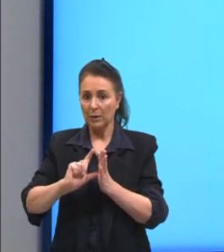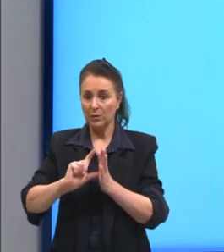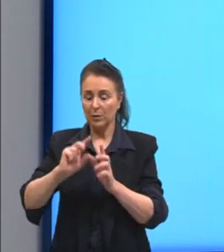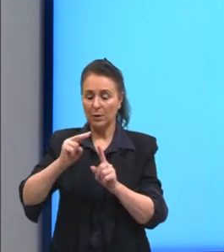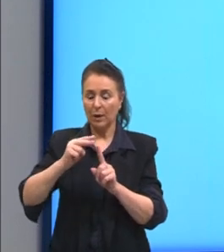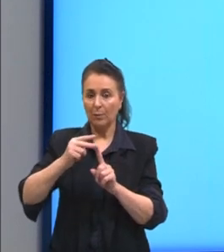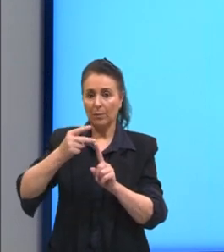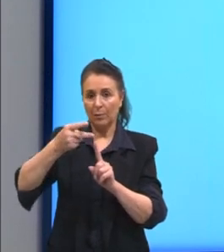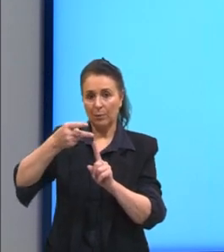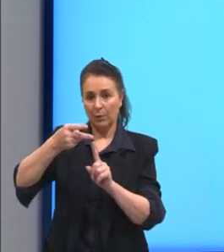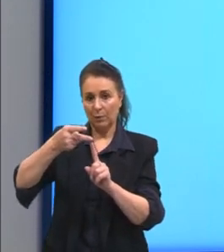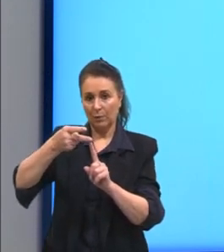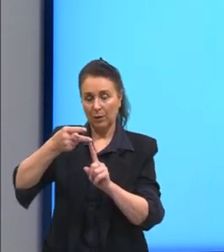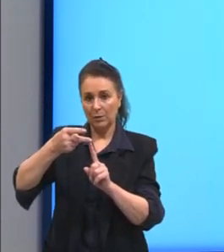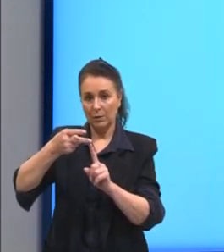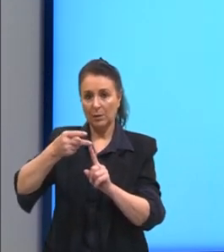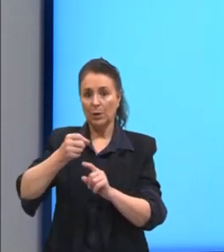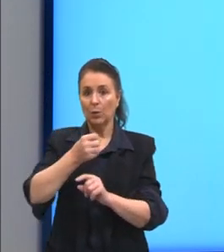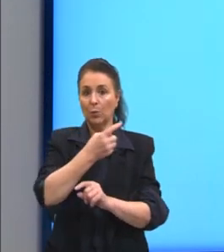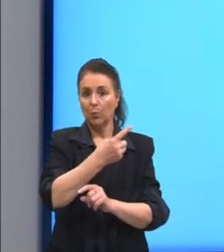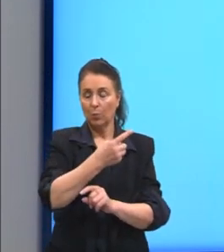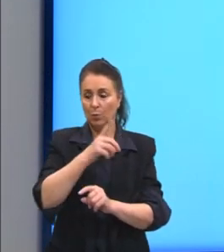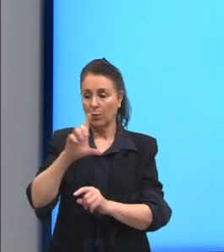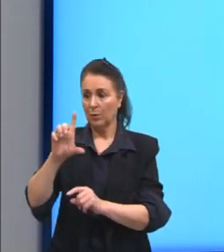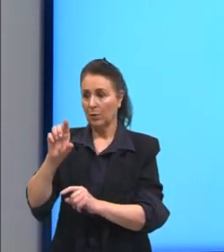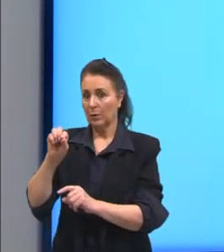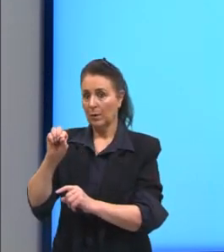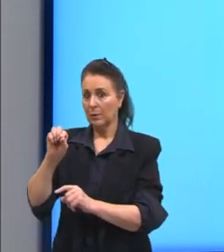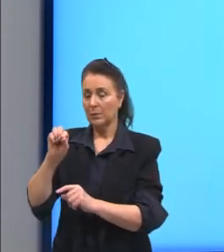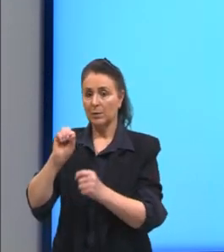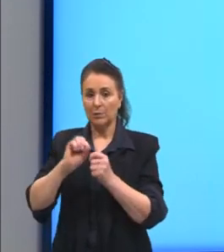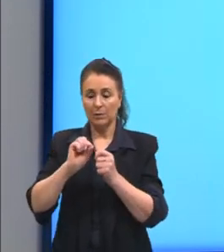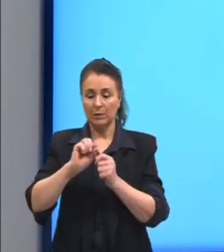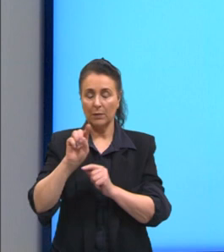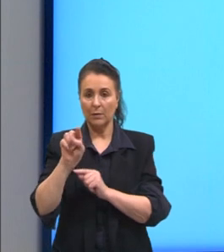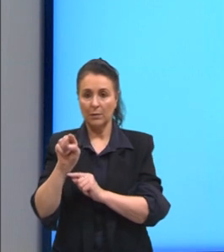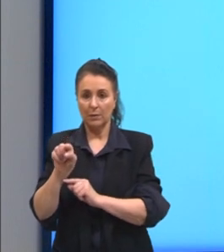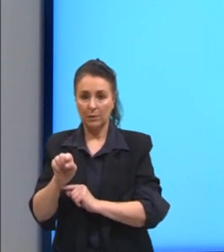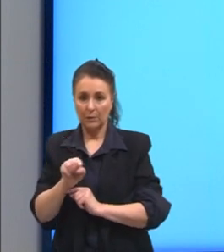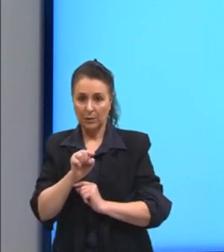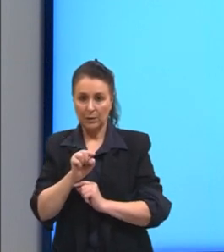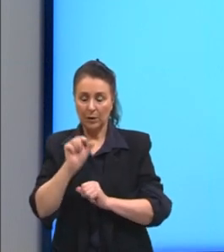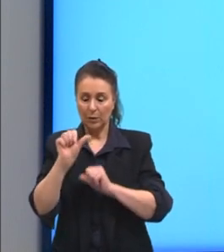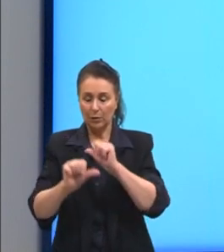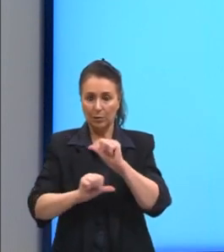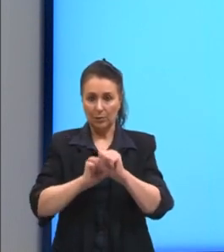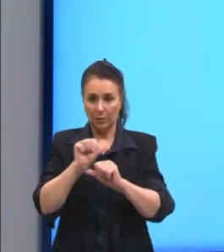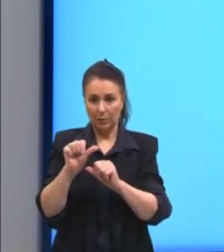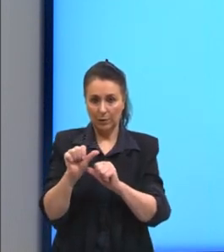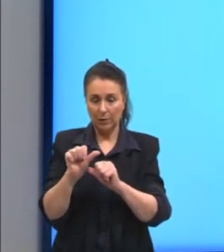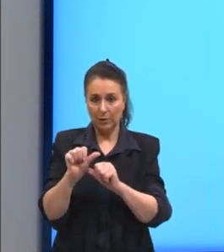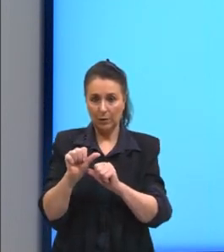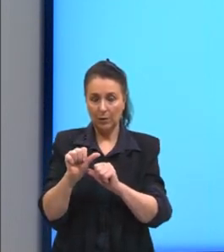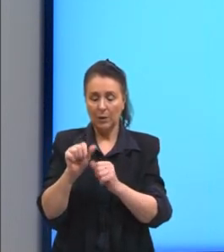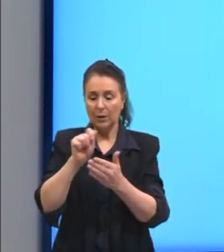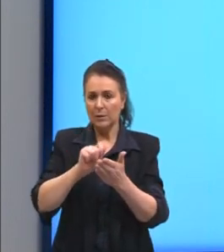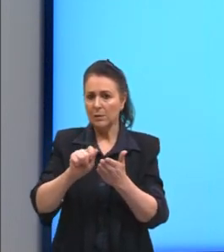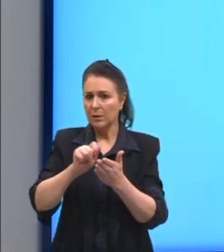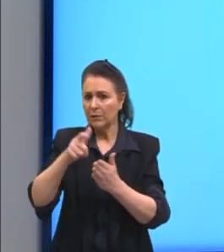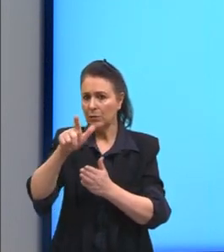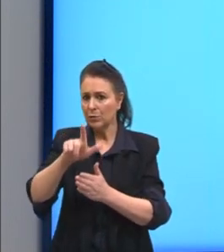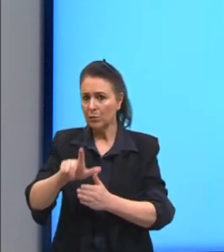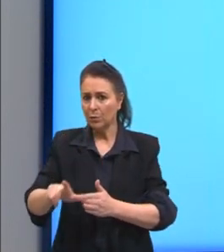que esteja entre 1 e 10, se eu pegar essa vírgula e trocá-la de lugar, reescrever como